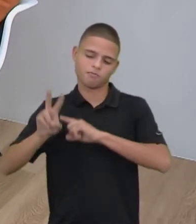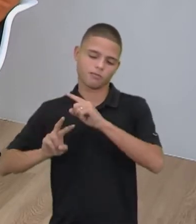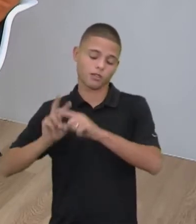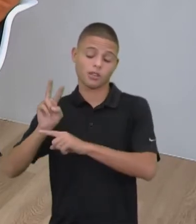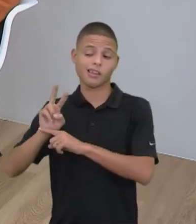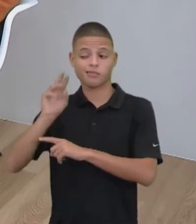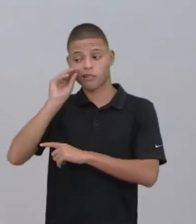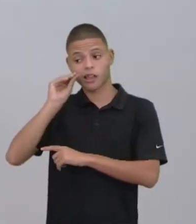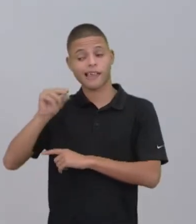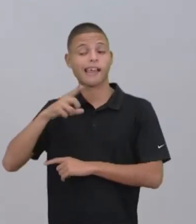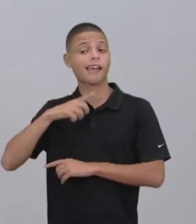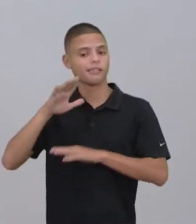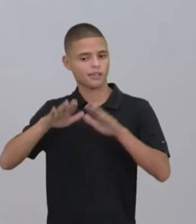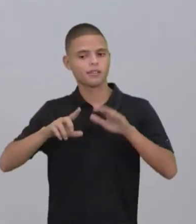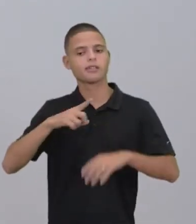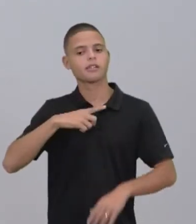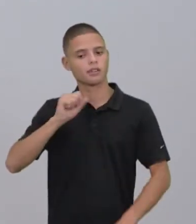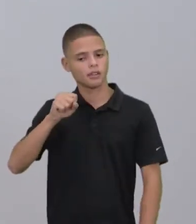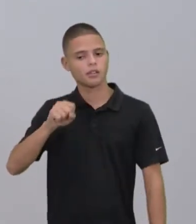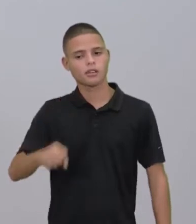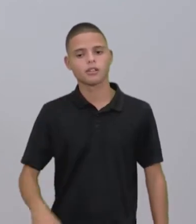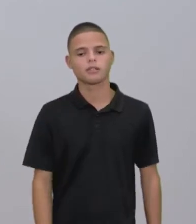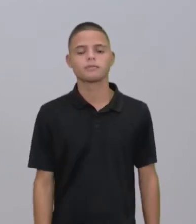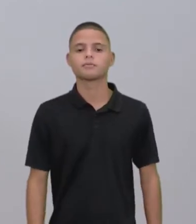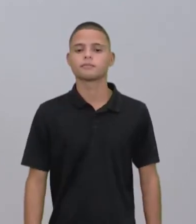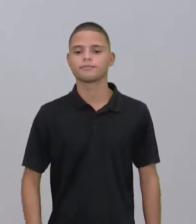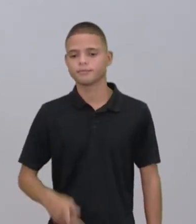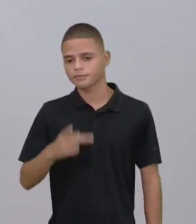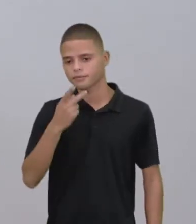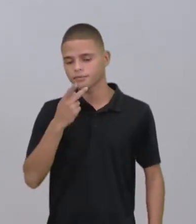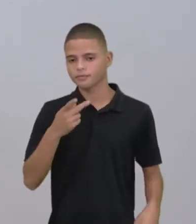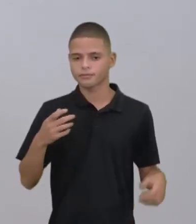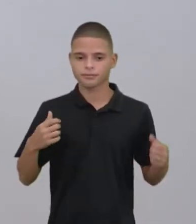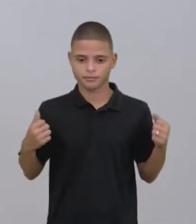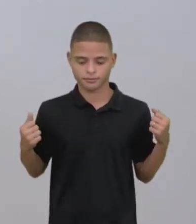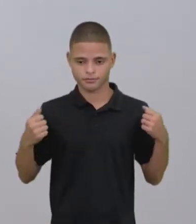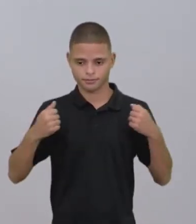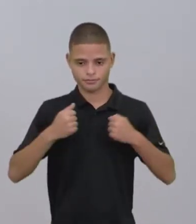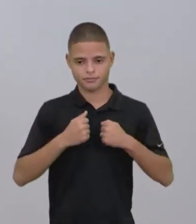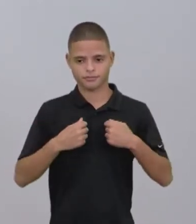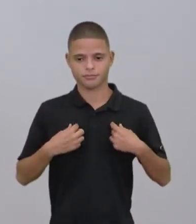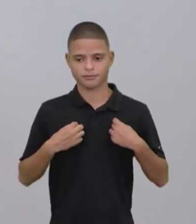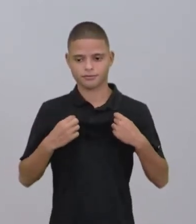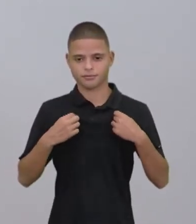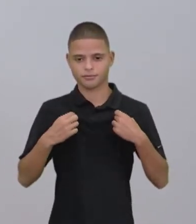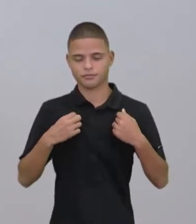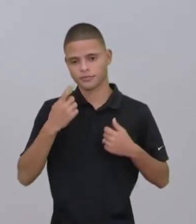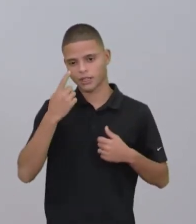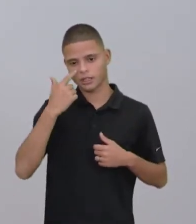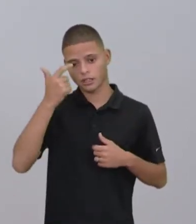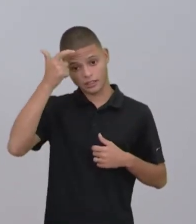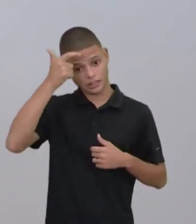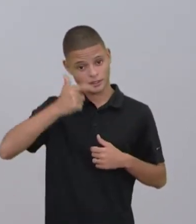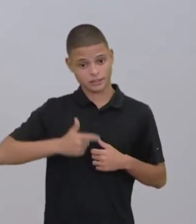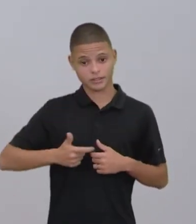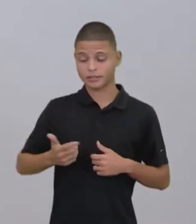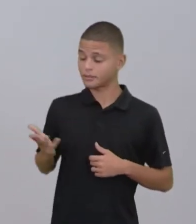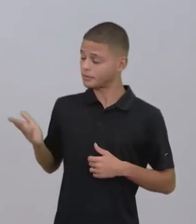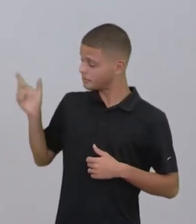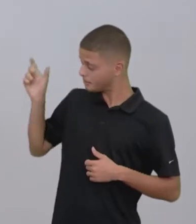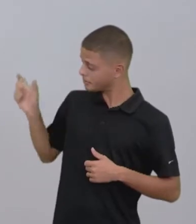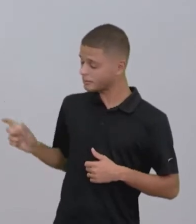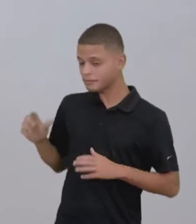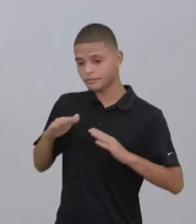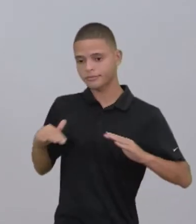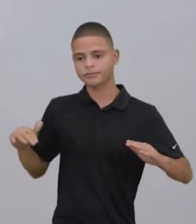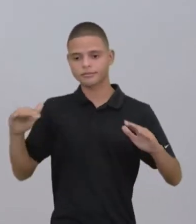Perfeito. E por falar em roupa, vamos aí, então, né, fazer a nossa descrição para que todos